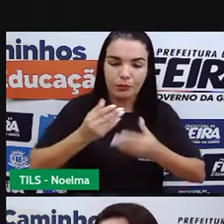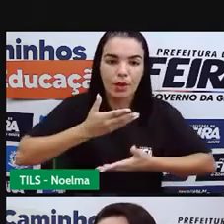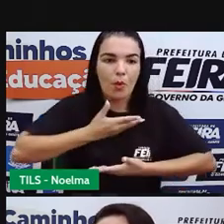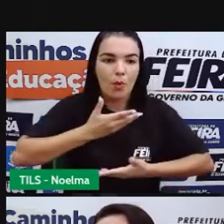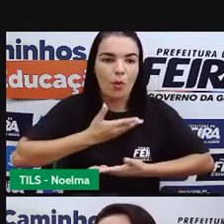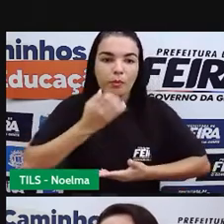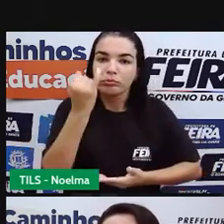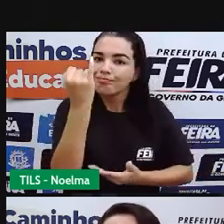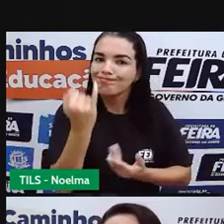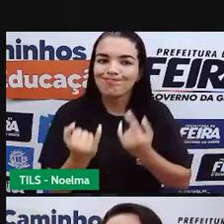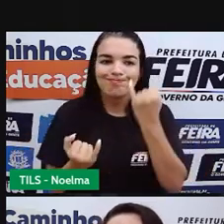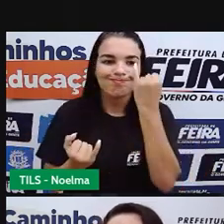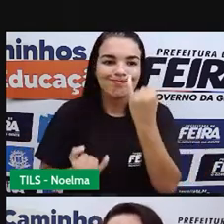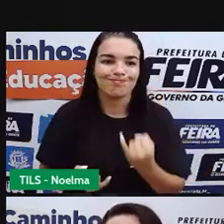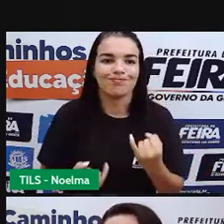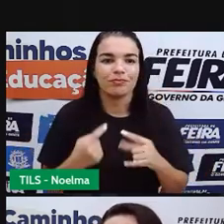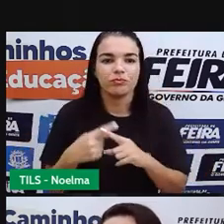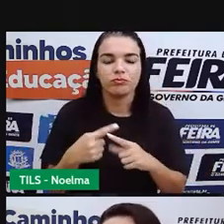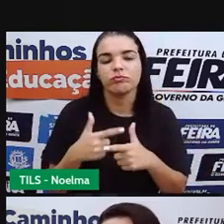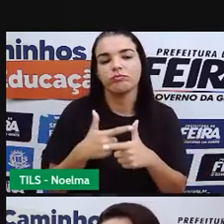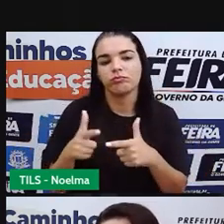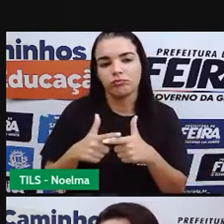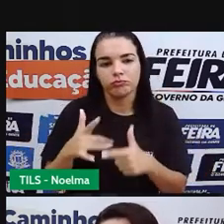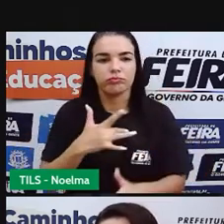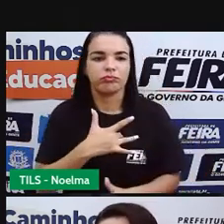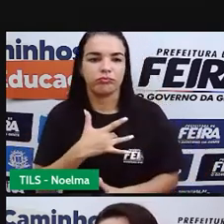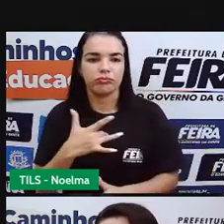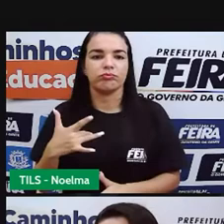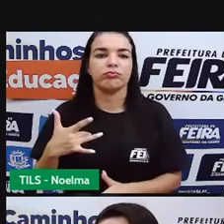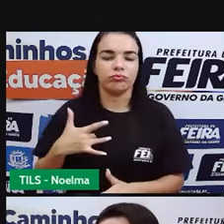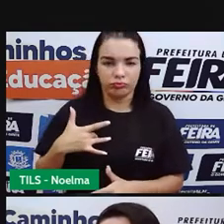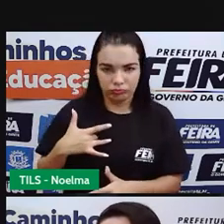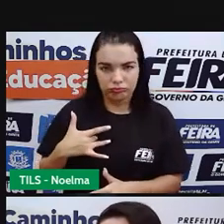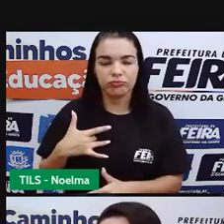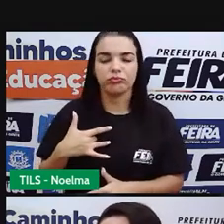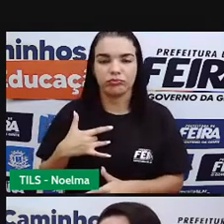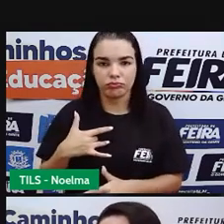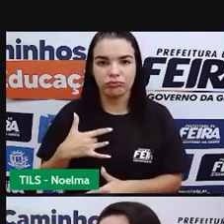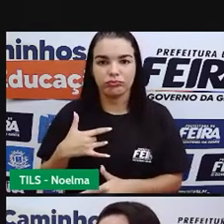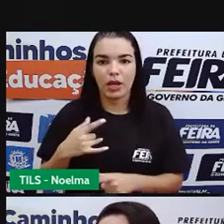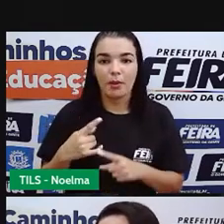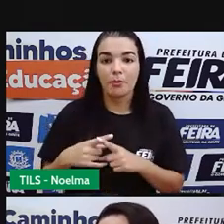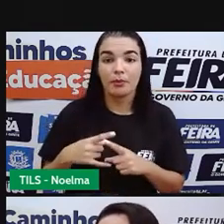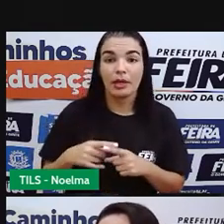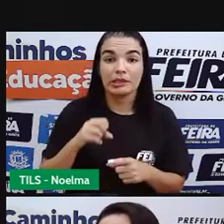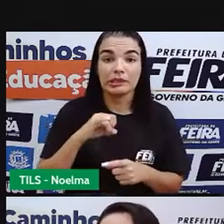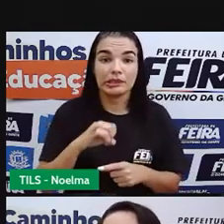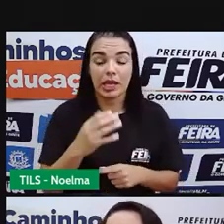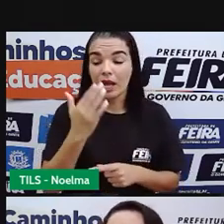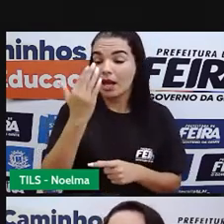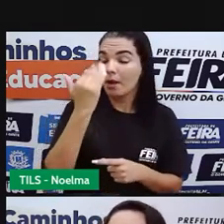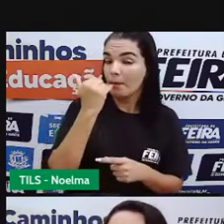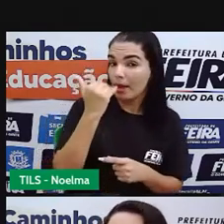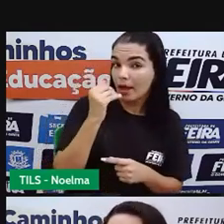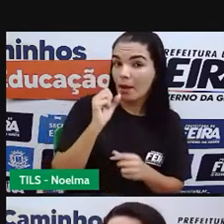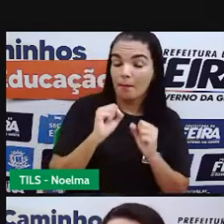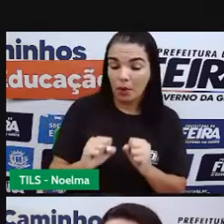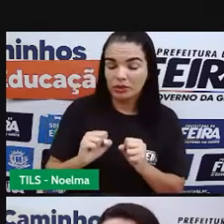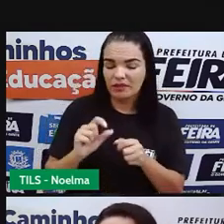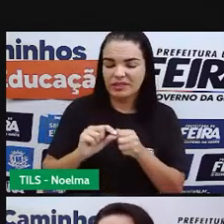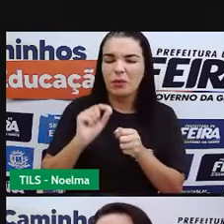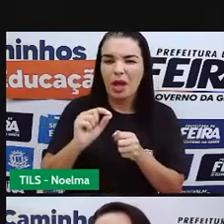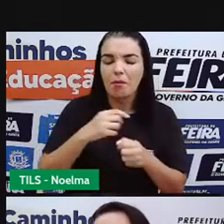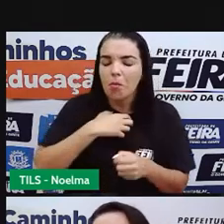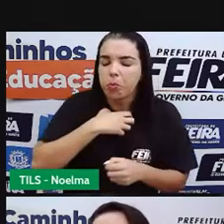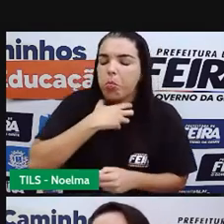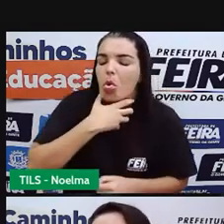prejudicial à saúde que vai aparecer devido à anorexia, onde as pessoas, até mesmo quando ela ingere alguma coisa, ela força a